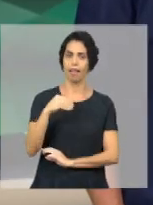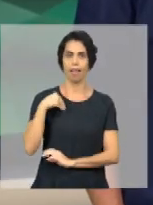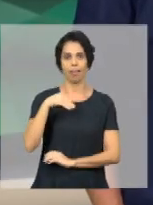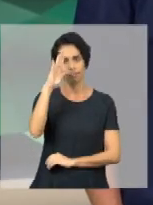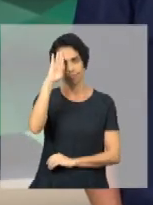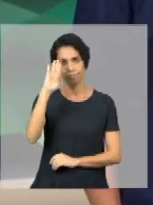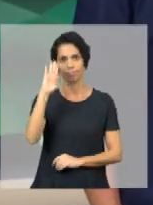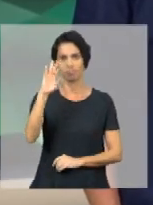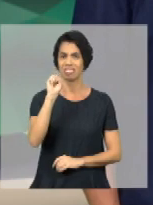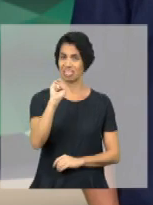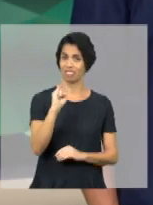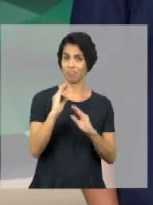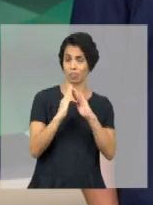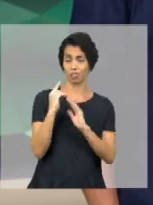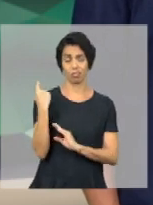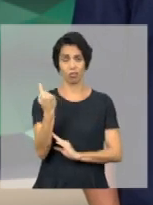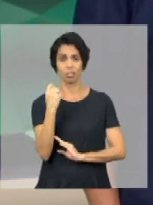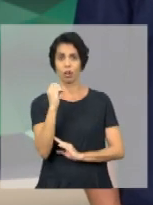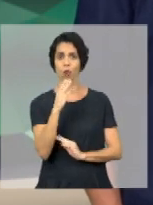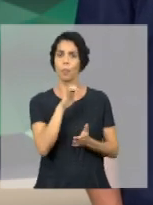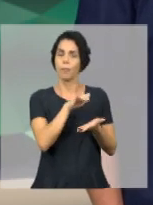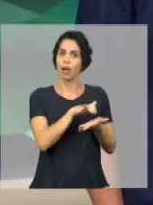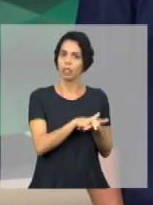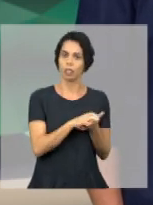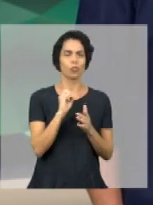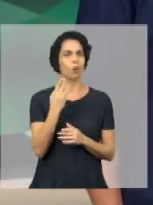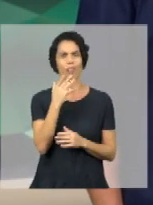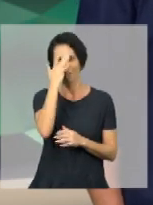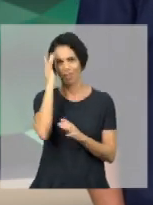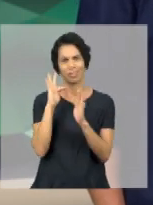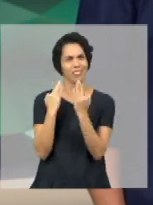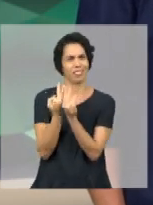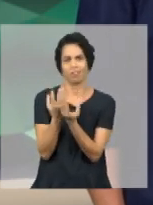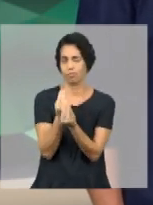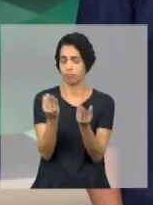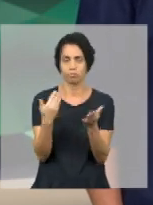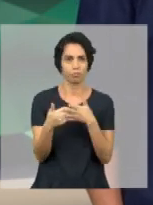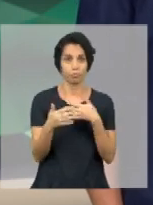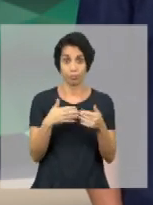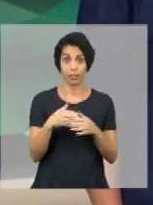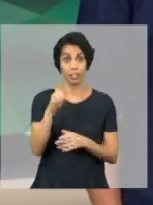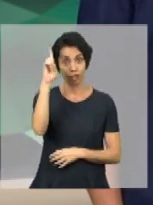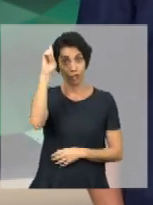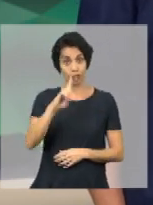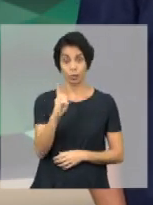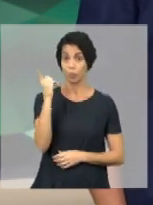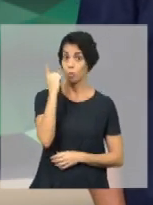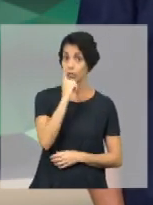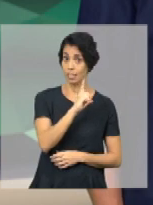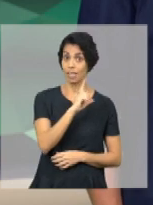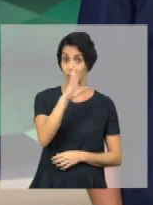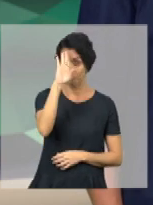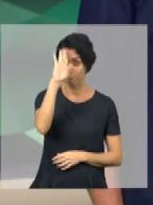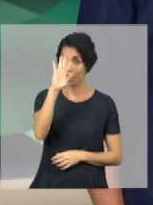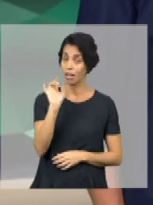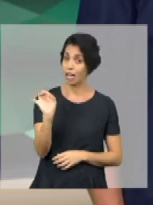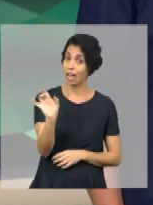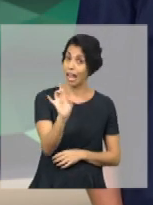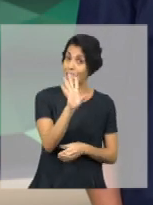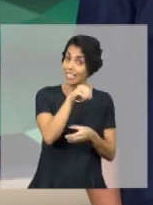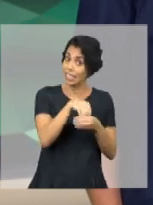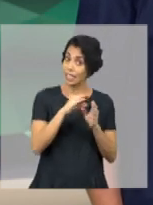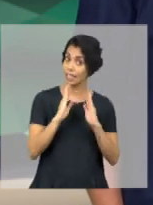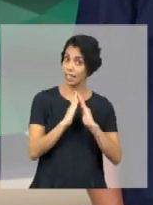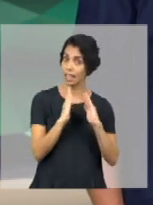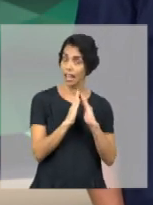se você vive sozinha, com o seu marido ou com muito mais gente. Para ter direito, a renda por pessoa que vive na sua